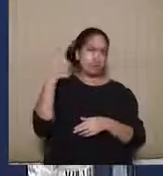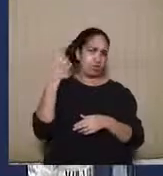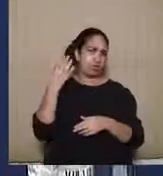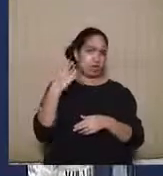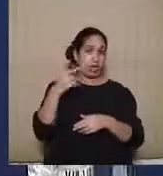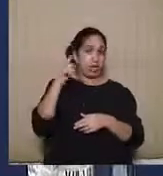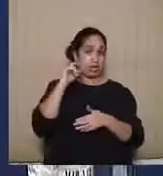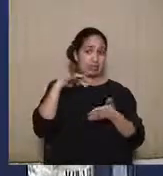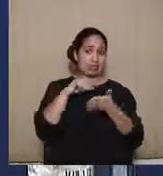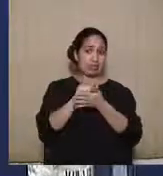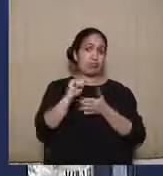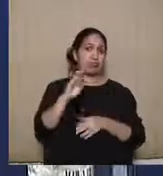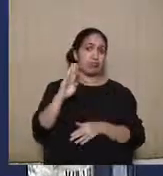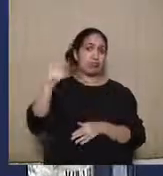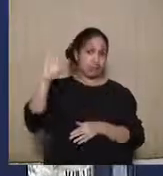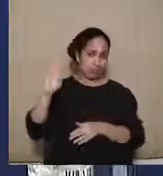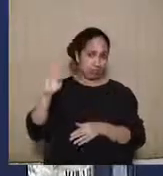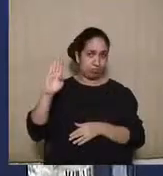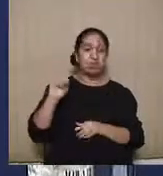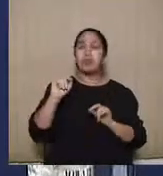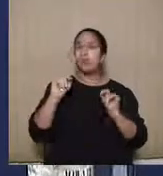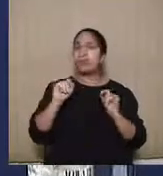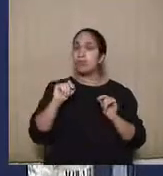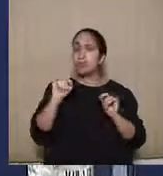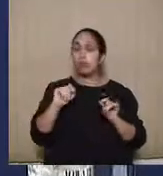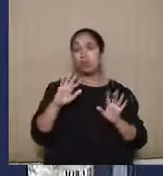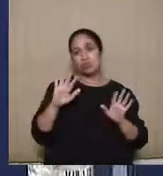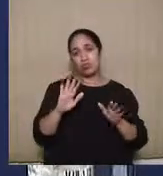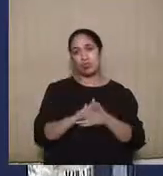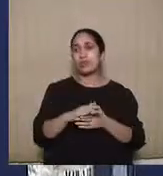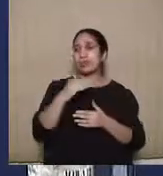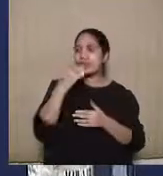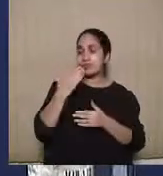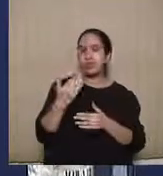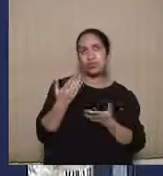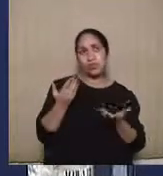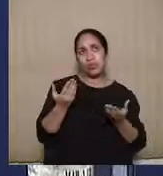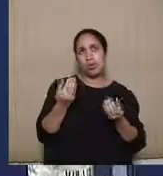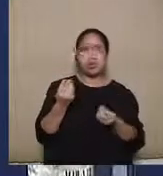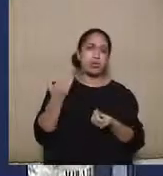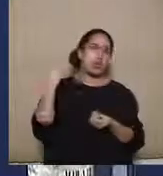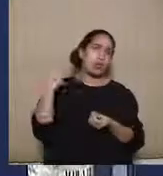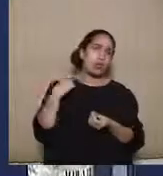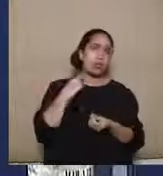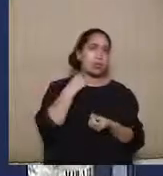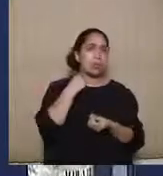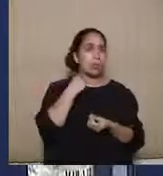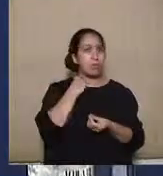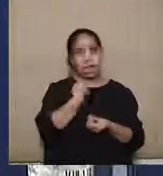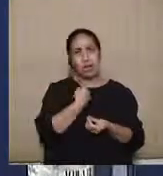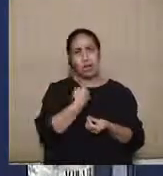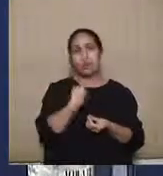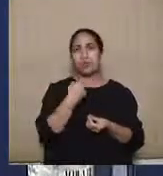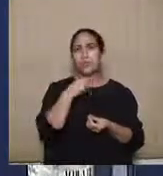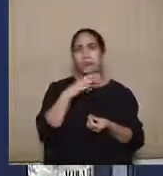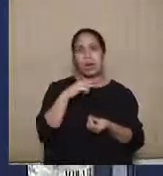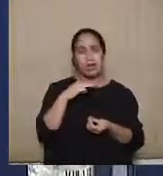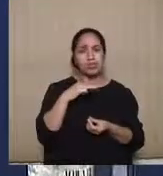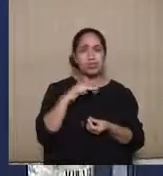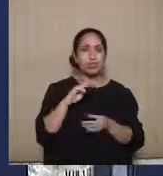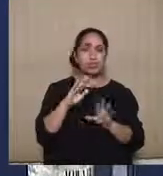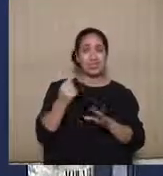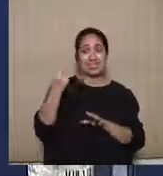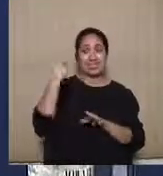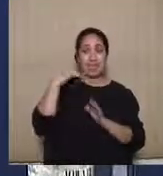do registro de candidatura. Então, pode ser causa de pedir um ato acontecido em maio, março, mesmo que naquele momento não